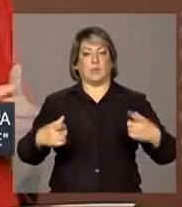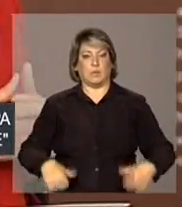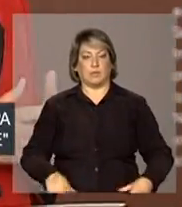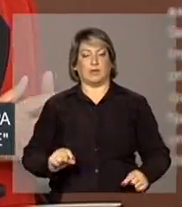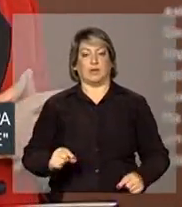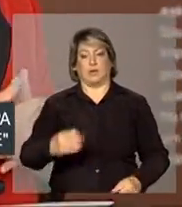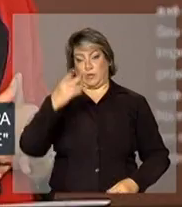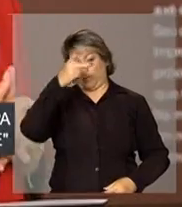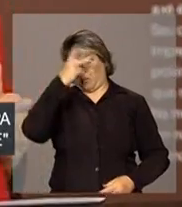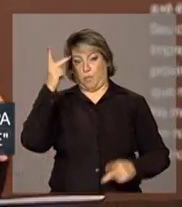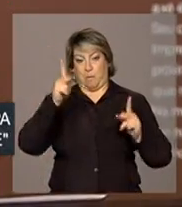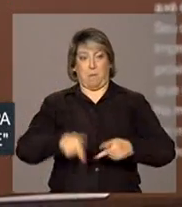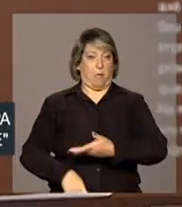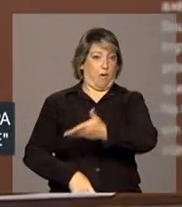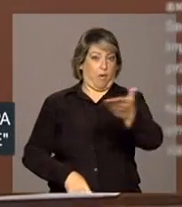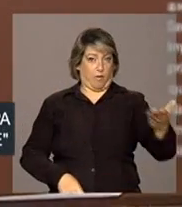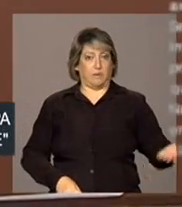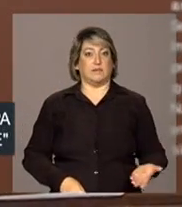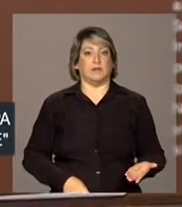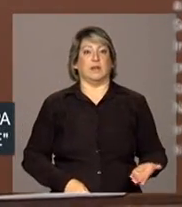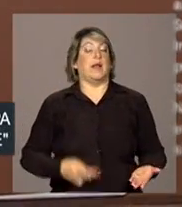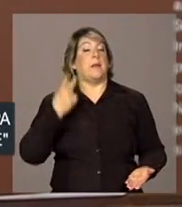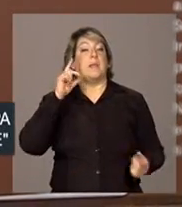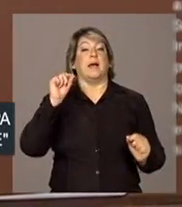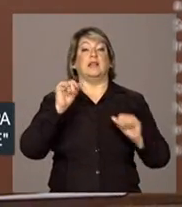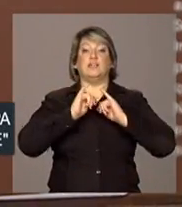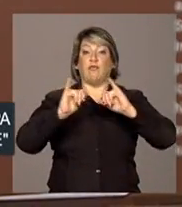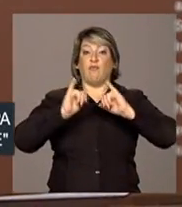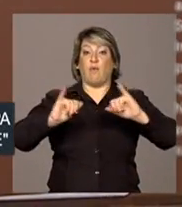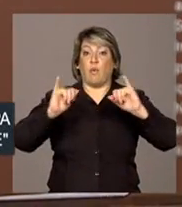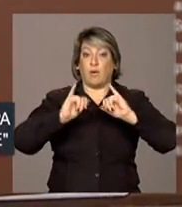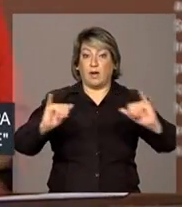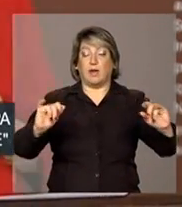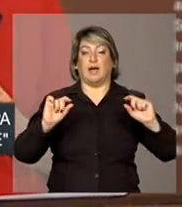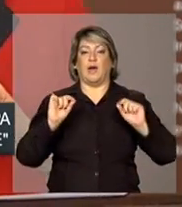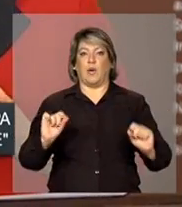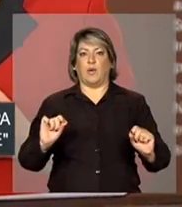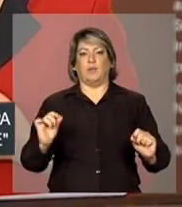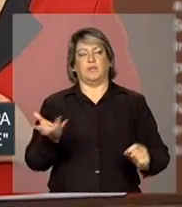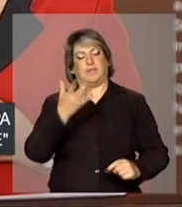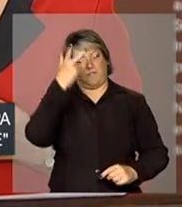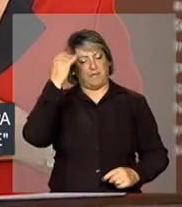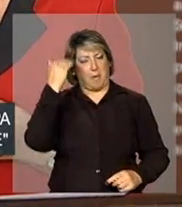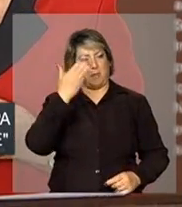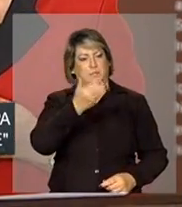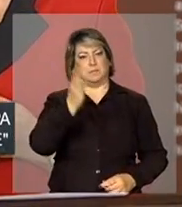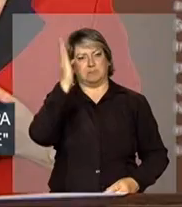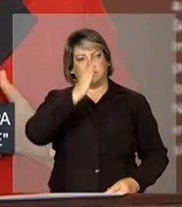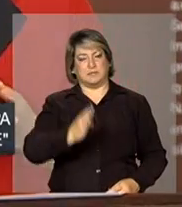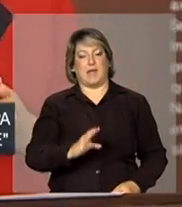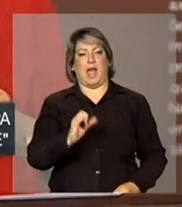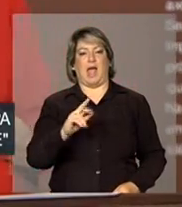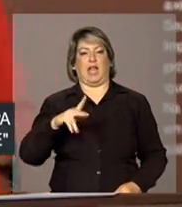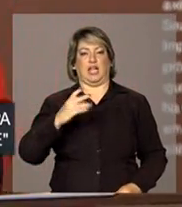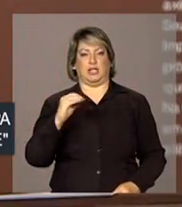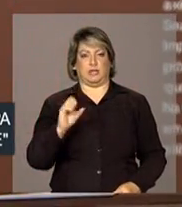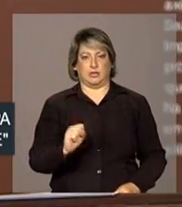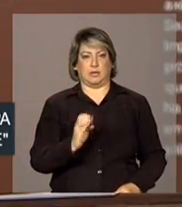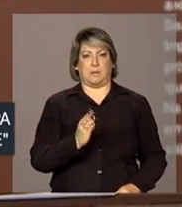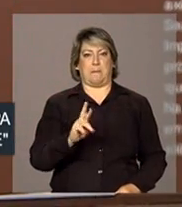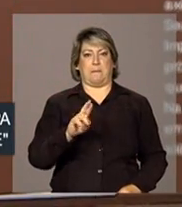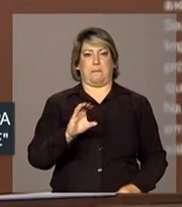que é um espaço público, para divulgar um grande artista brasileiro, para mostrar